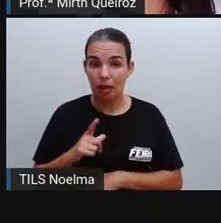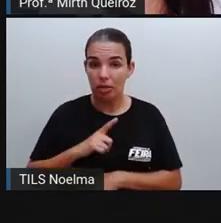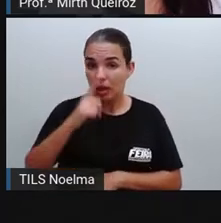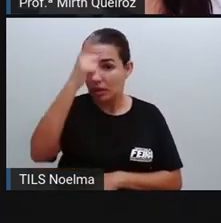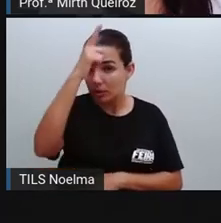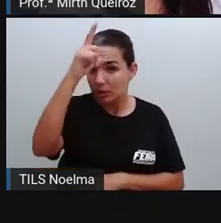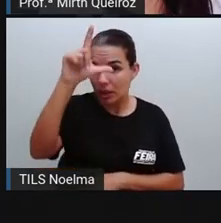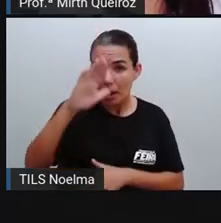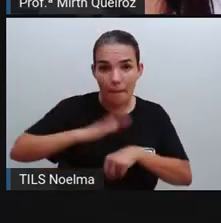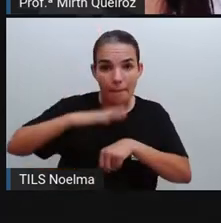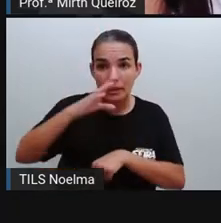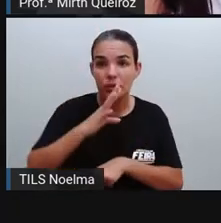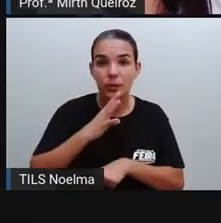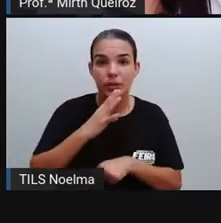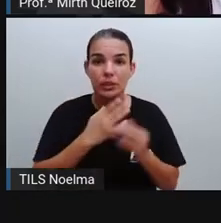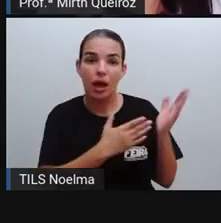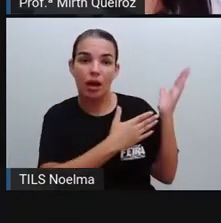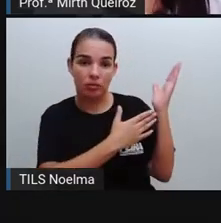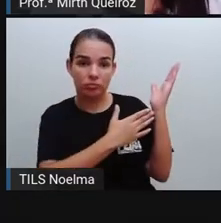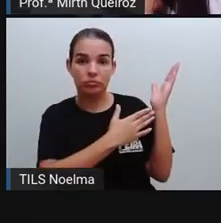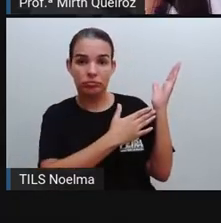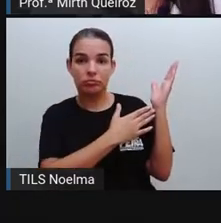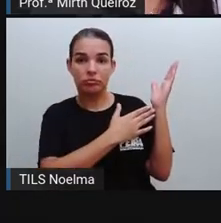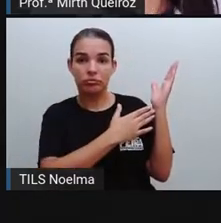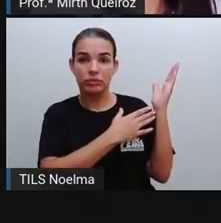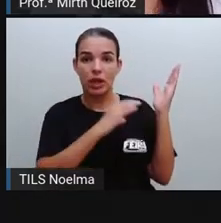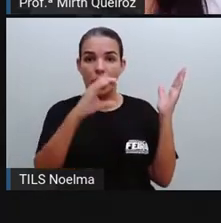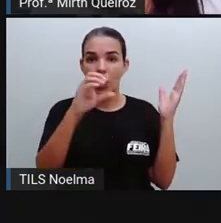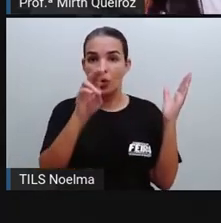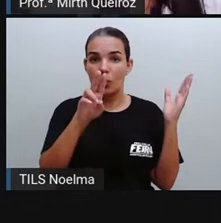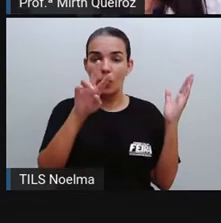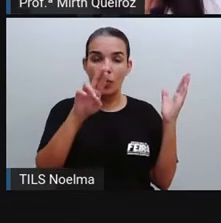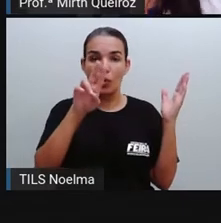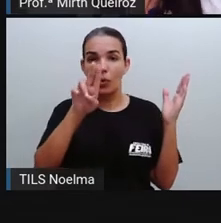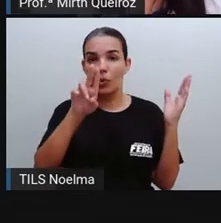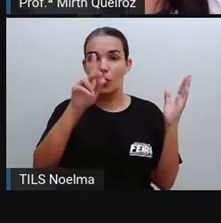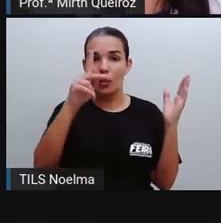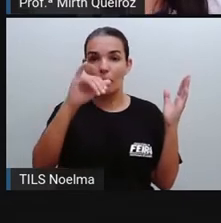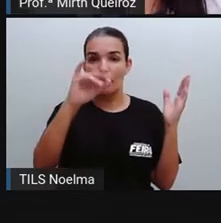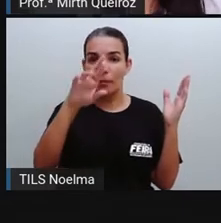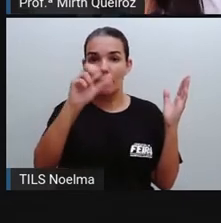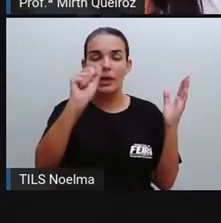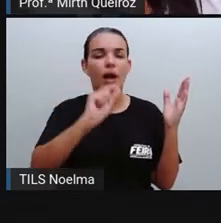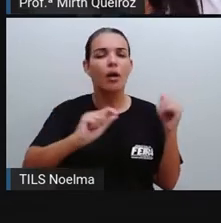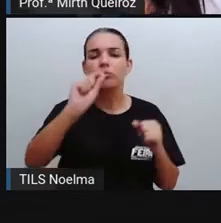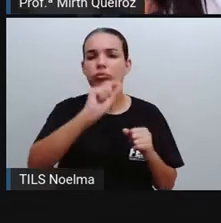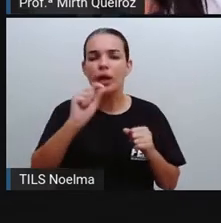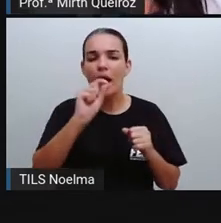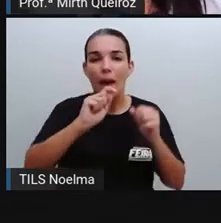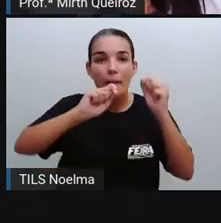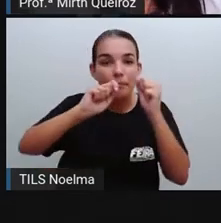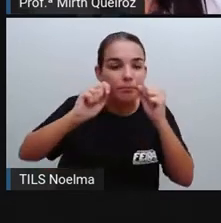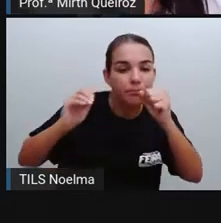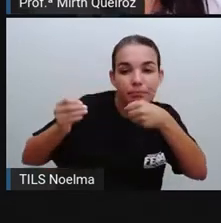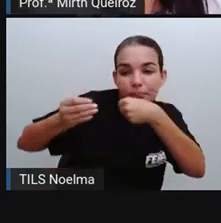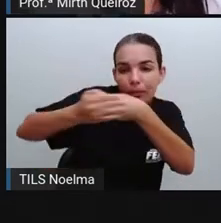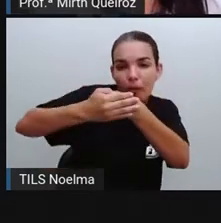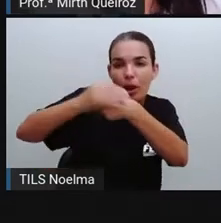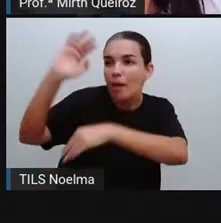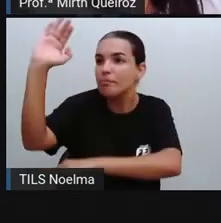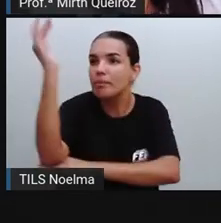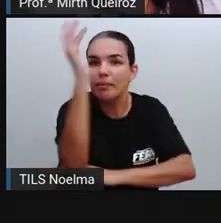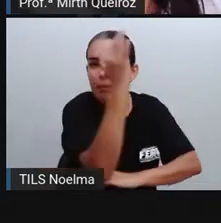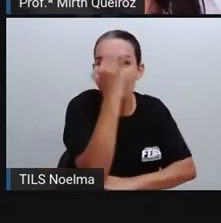lendas mais conhecidas são a do Curupira, né? A Curupira, que é aquele ser que é o protetor das matas, né?